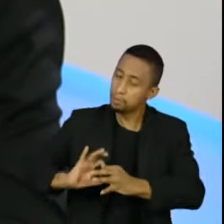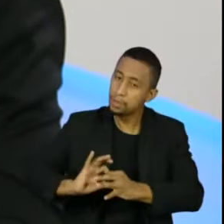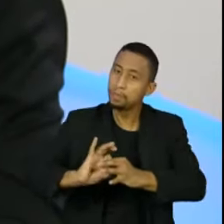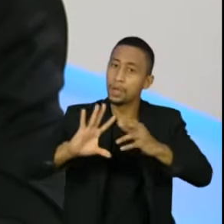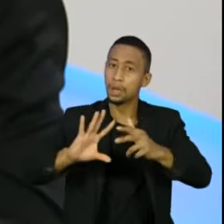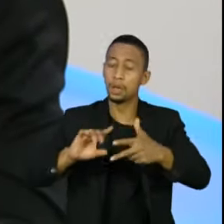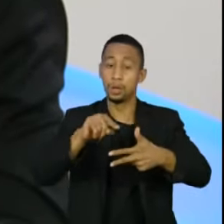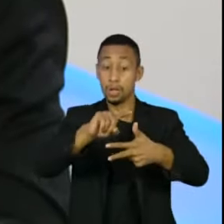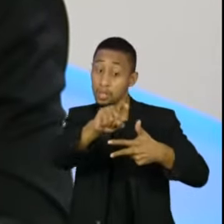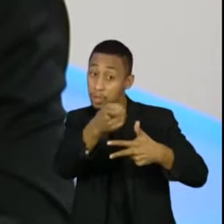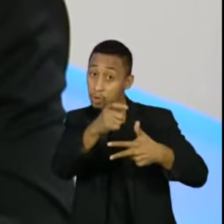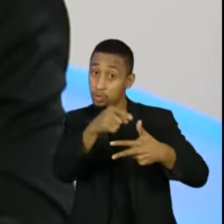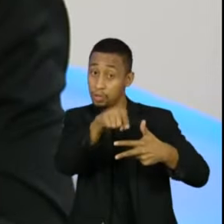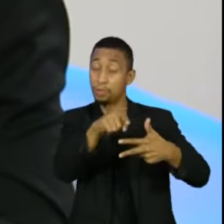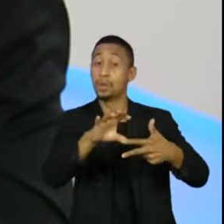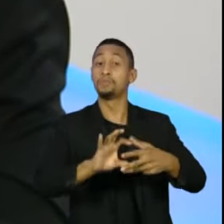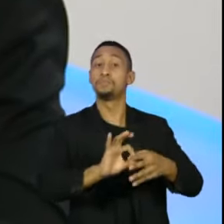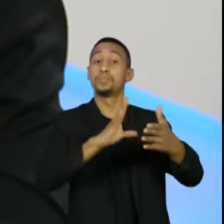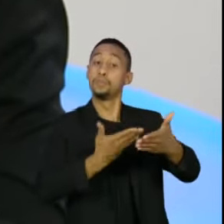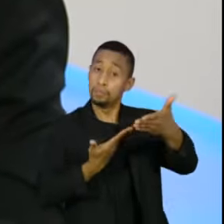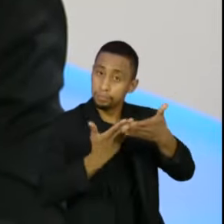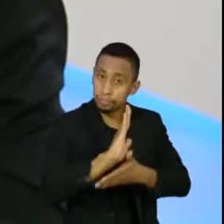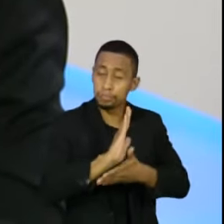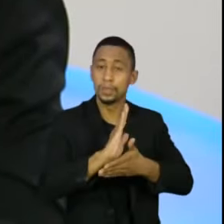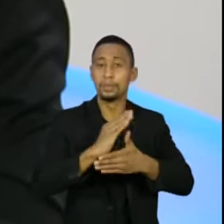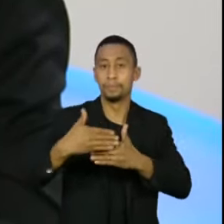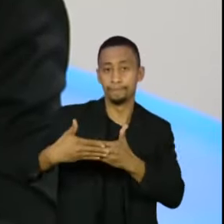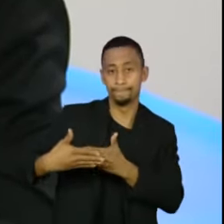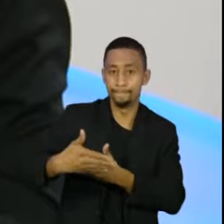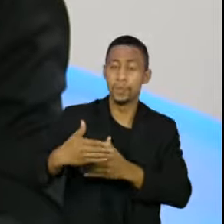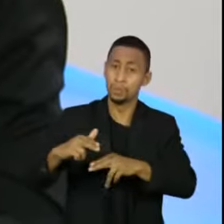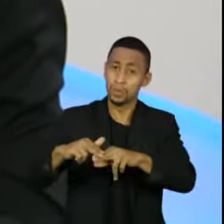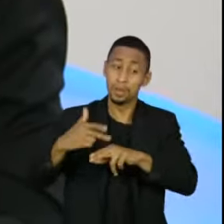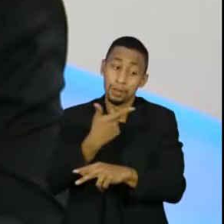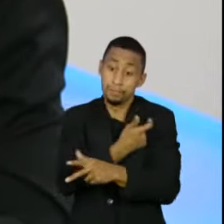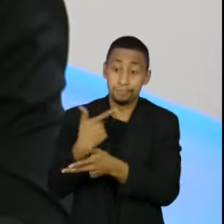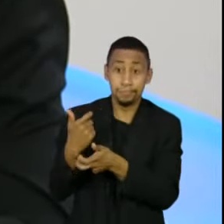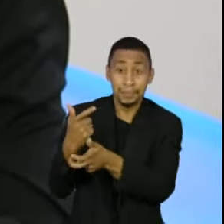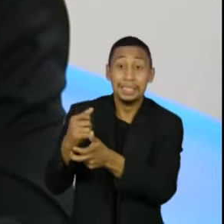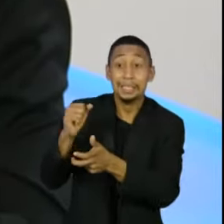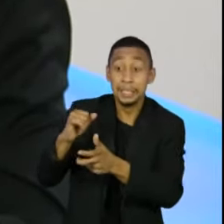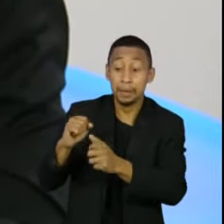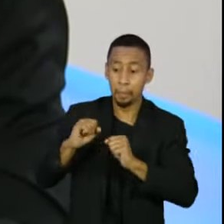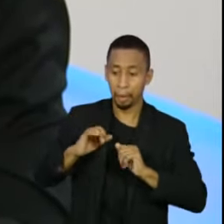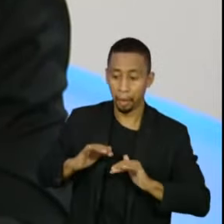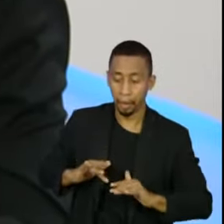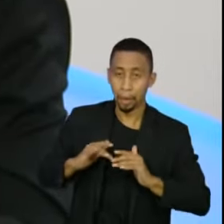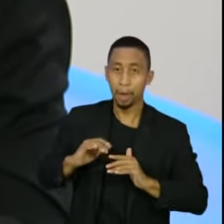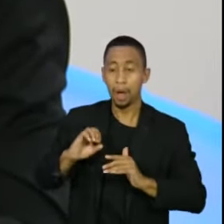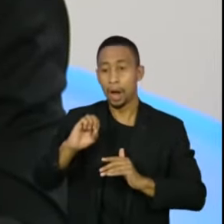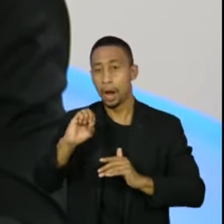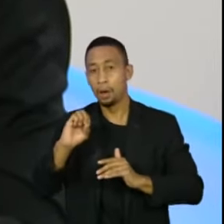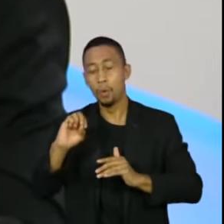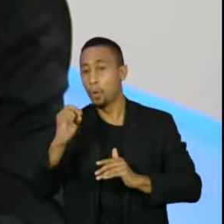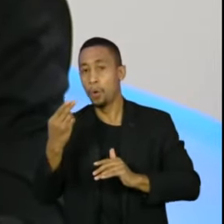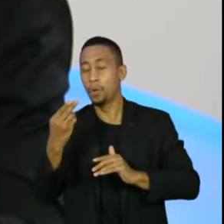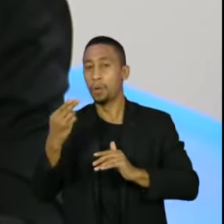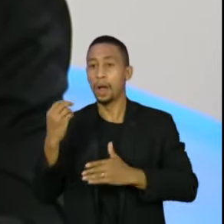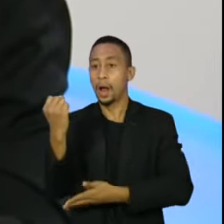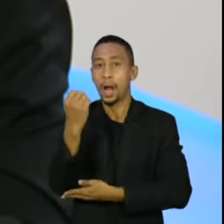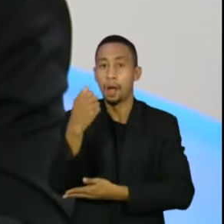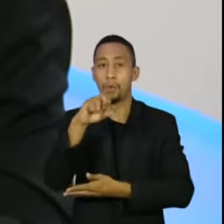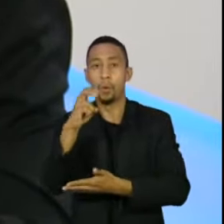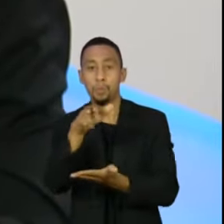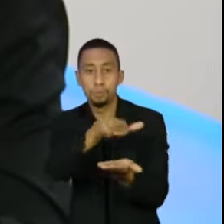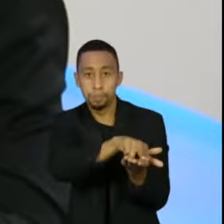assinar esses contratos, assumindo responsabilidades pelos efeitos adversos da vacina. Porque vejam vocês, nem isso as indústrias farmacêuticas querem